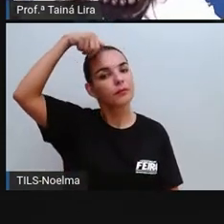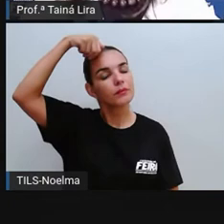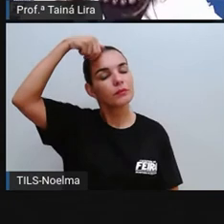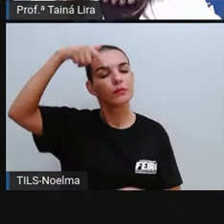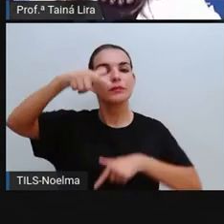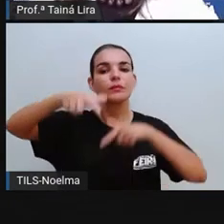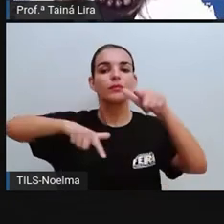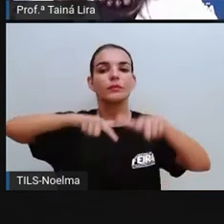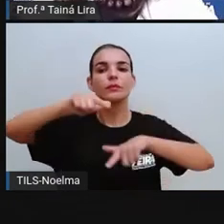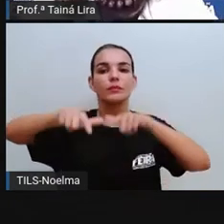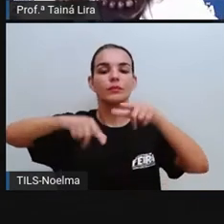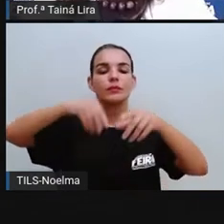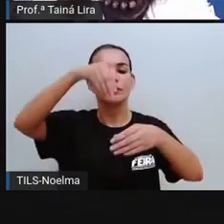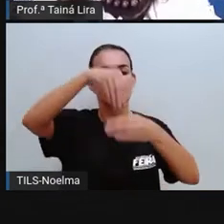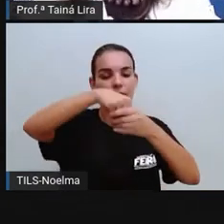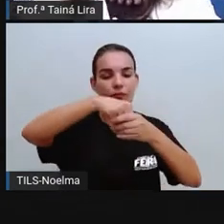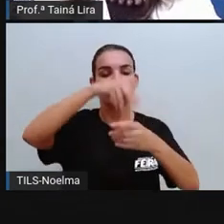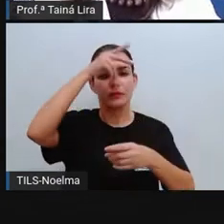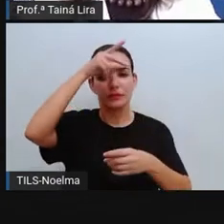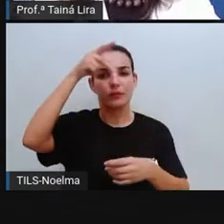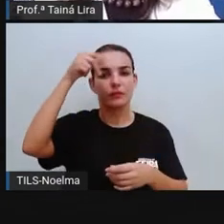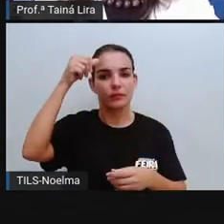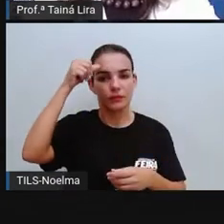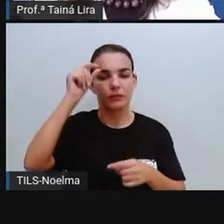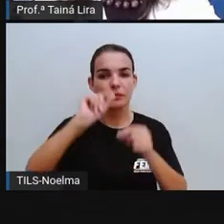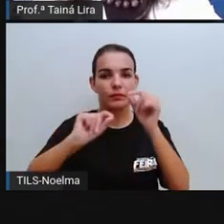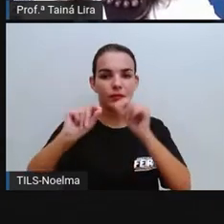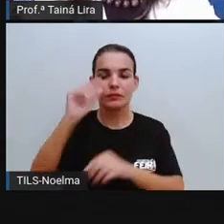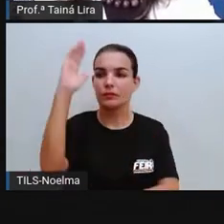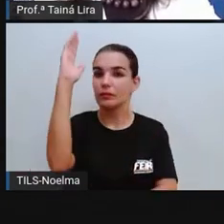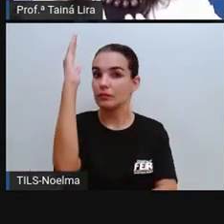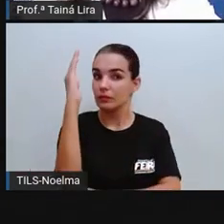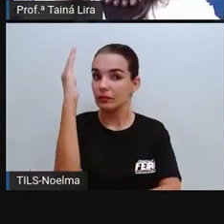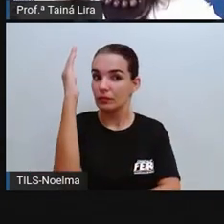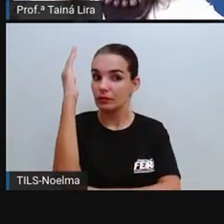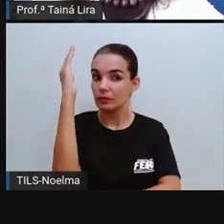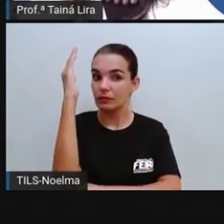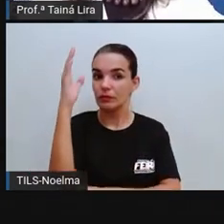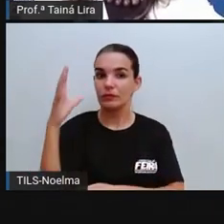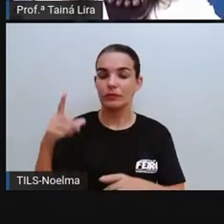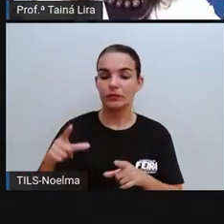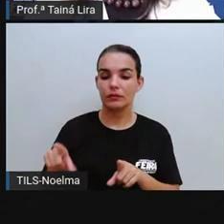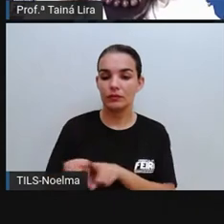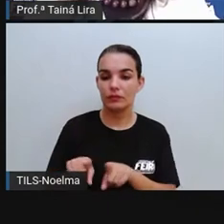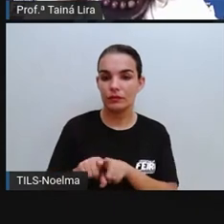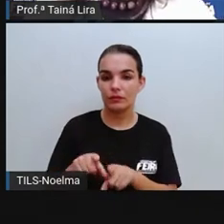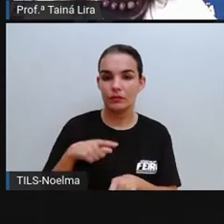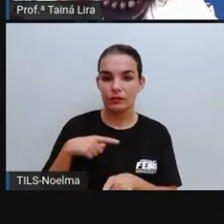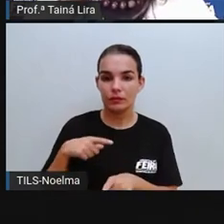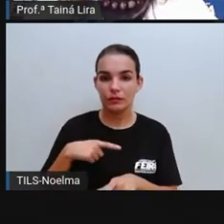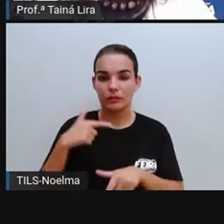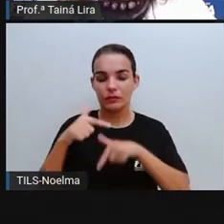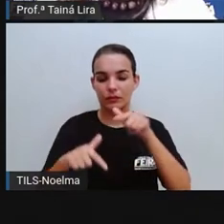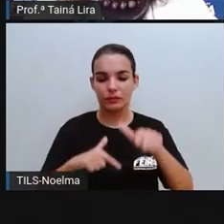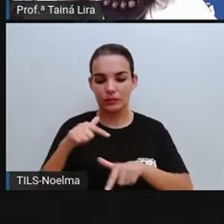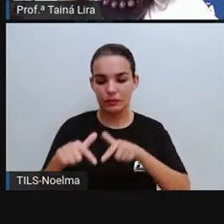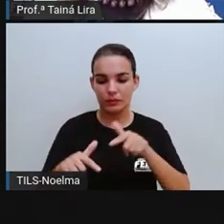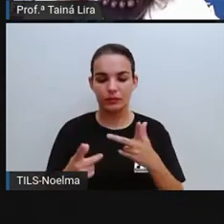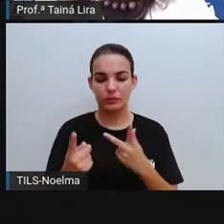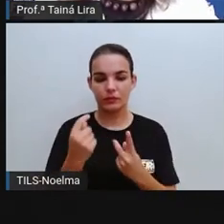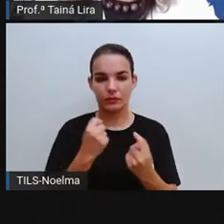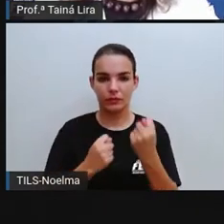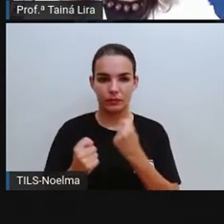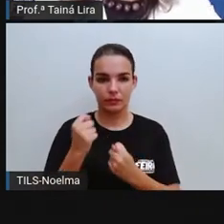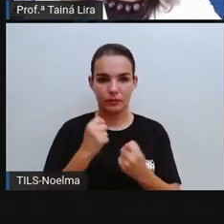trabalha na prefeitura, que é o prédio, tá? Que abriga aí os serviços administrativos, tá bom?